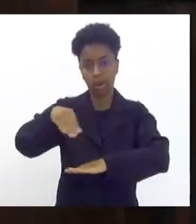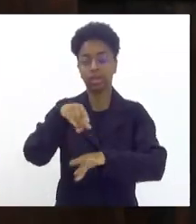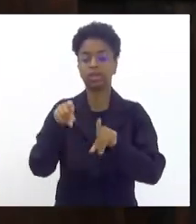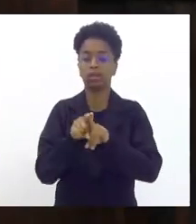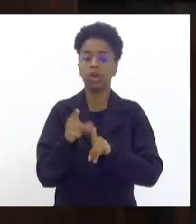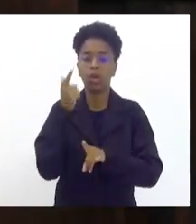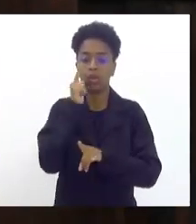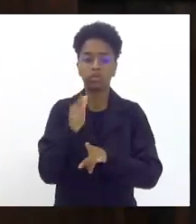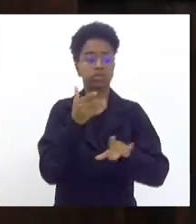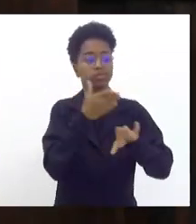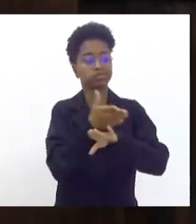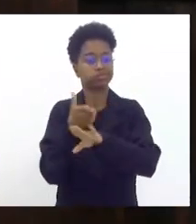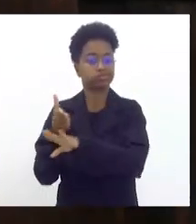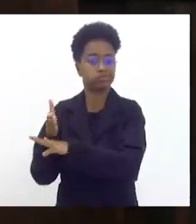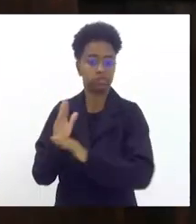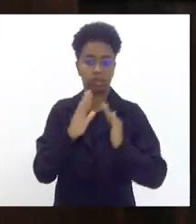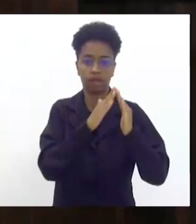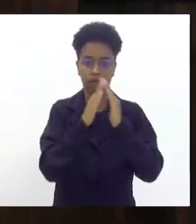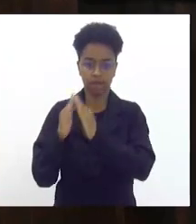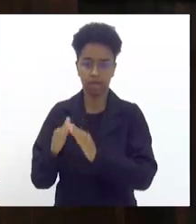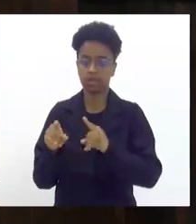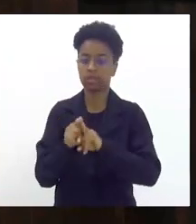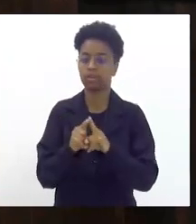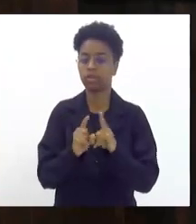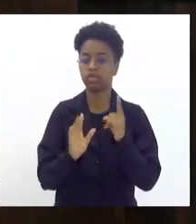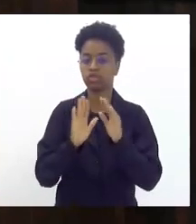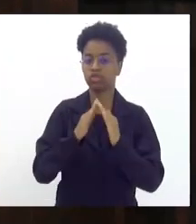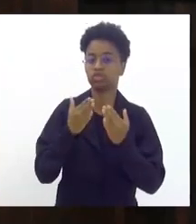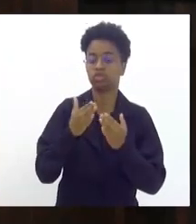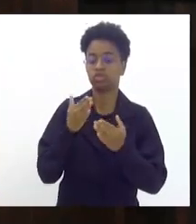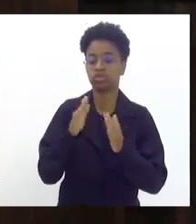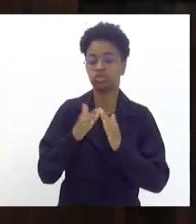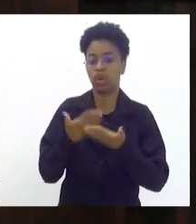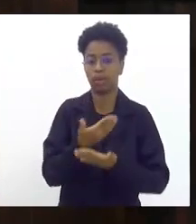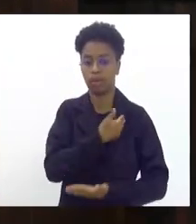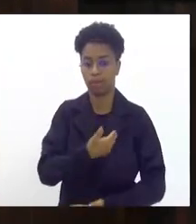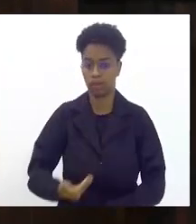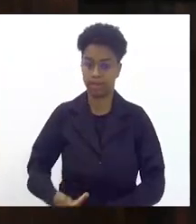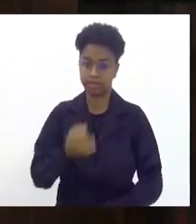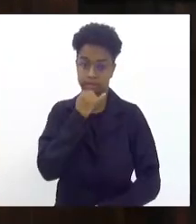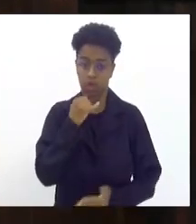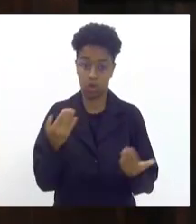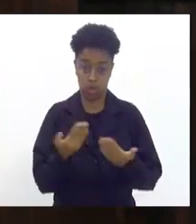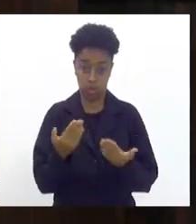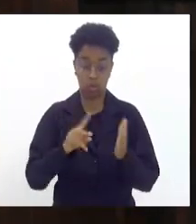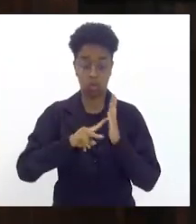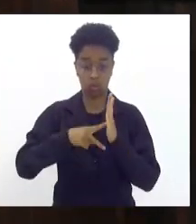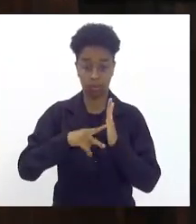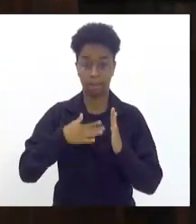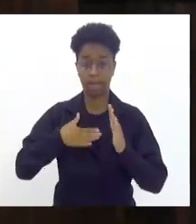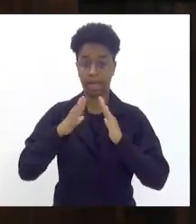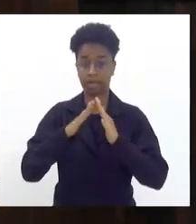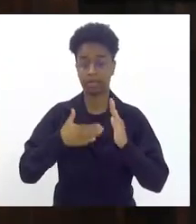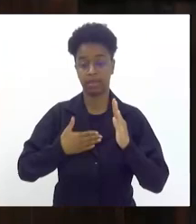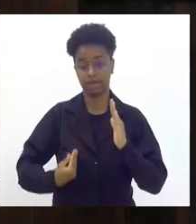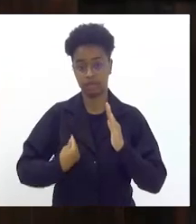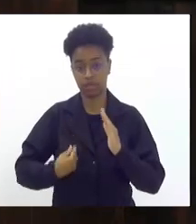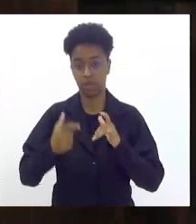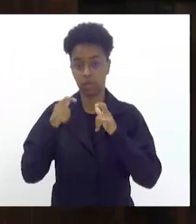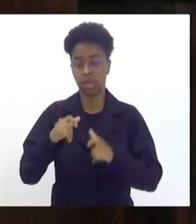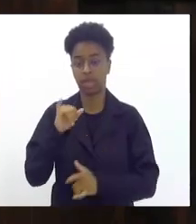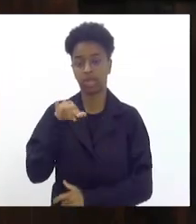ir às comunidades, às escolas públicas. Por exemplo, no dia de hoje, no condomínio Minha Casa Minha Vida de Noã, vai ter uma